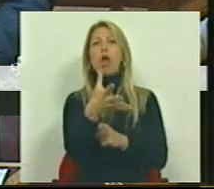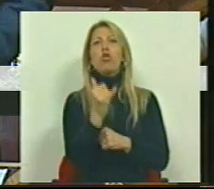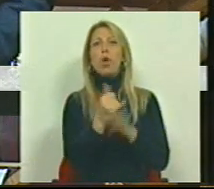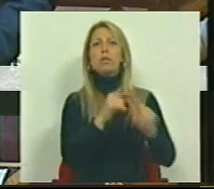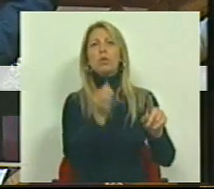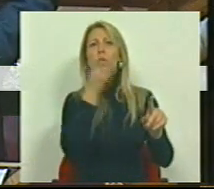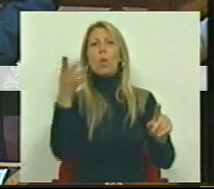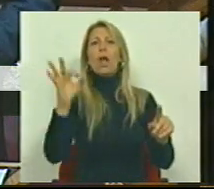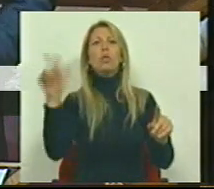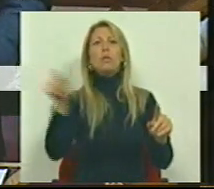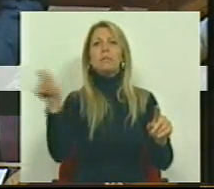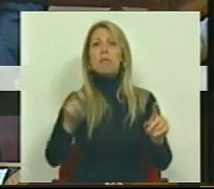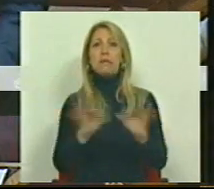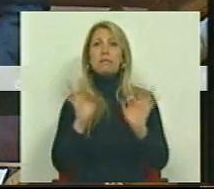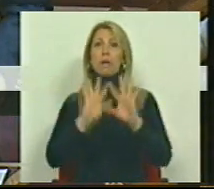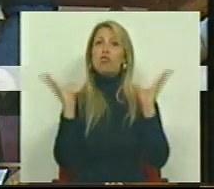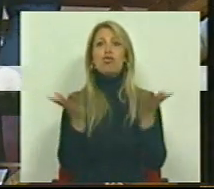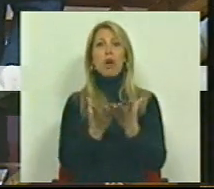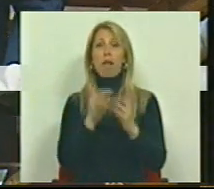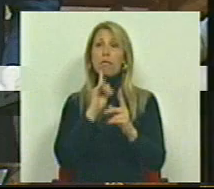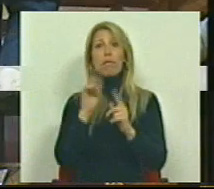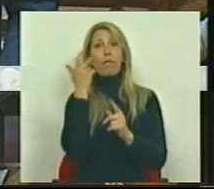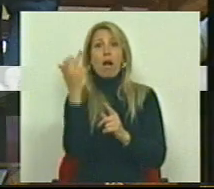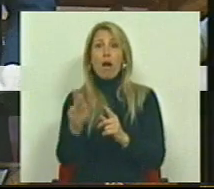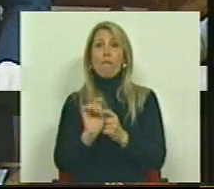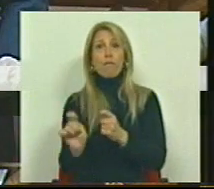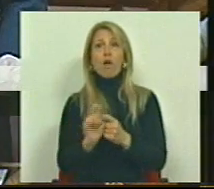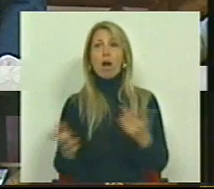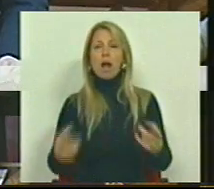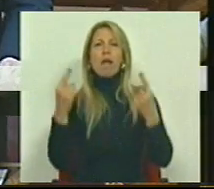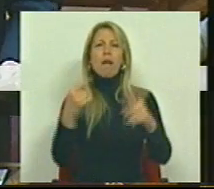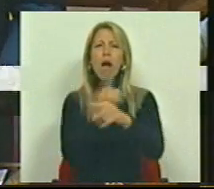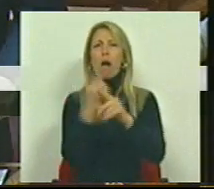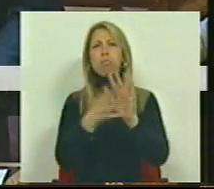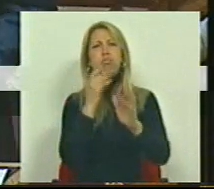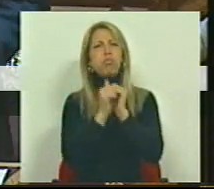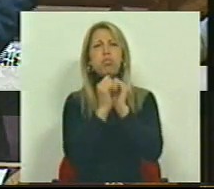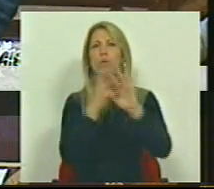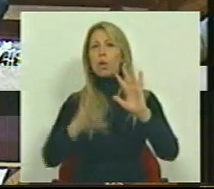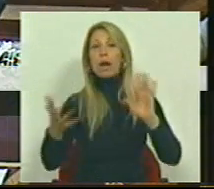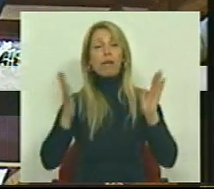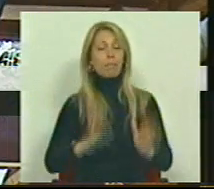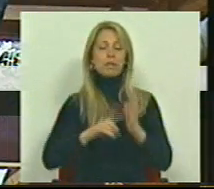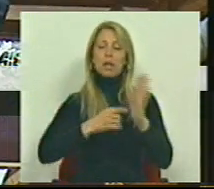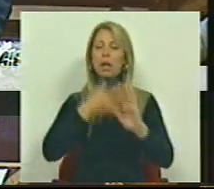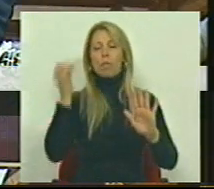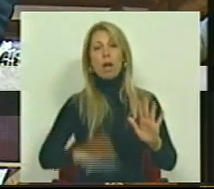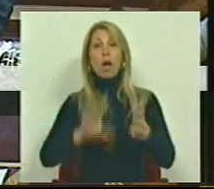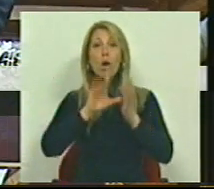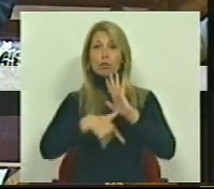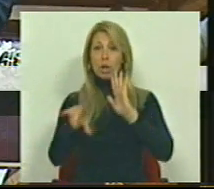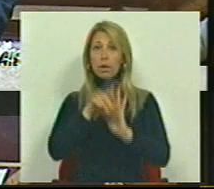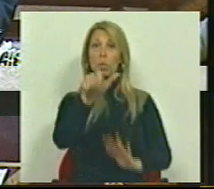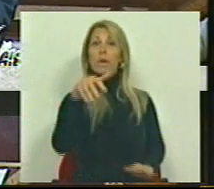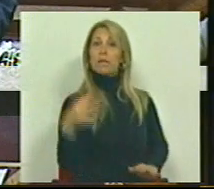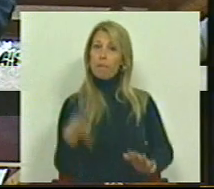regionalidade das pensões. E há um conjunto de obstáculos burocráticos que importa eliminar. Assim, o projeto de lei do PCP vai no sentido